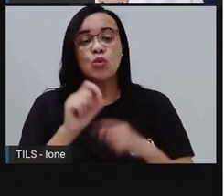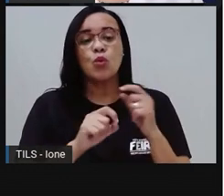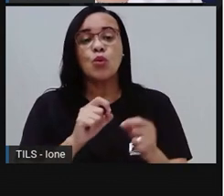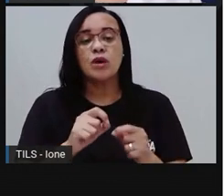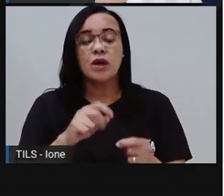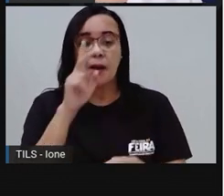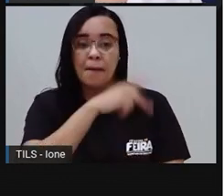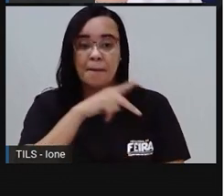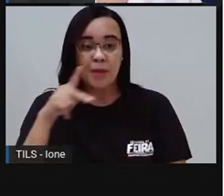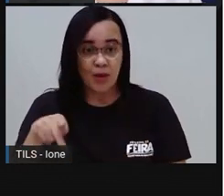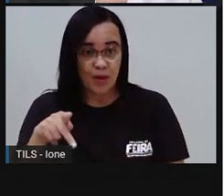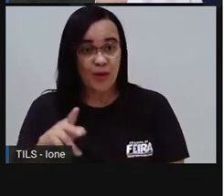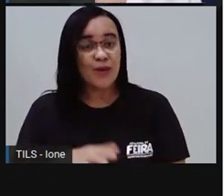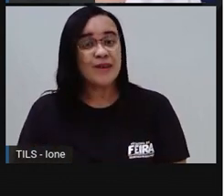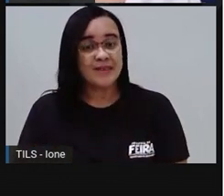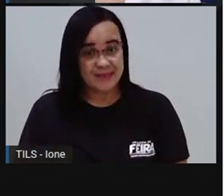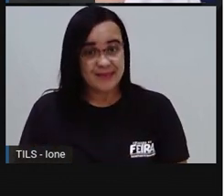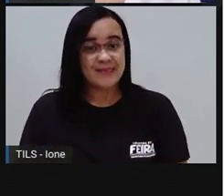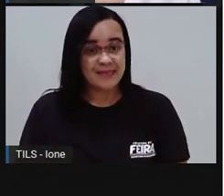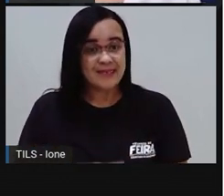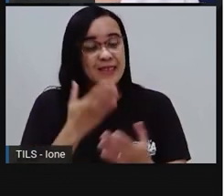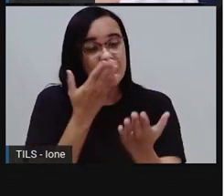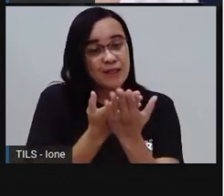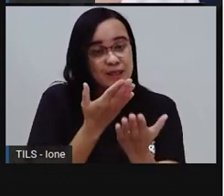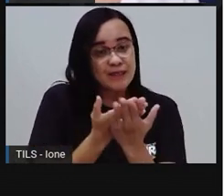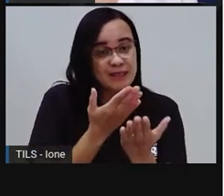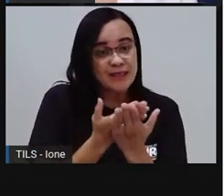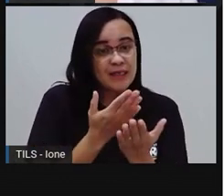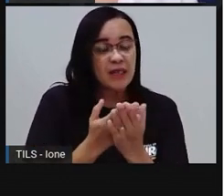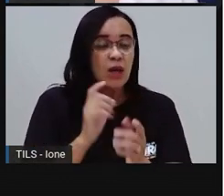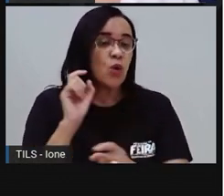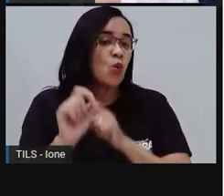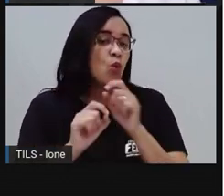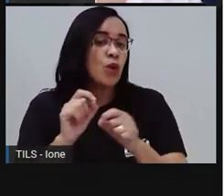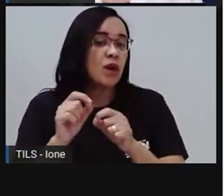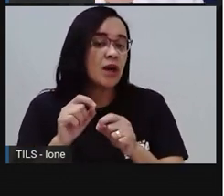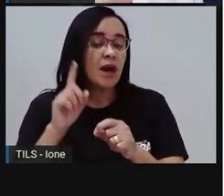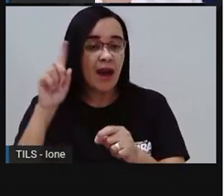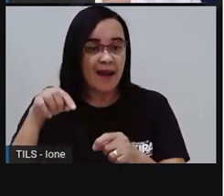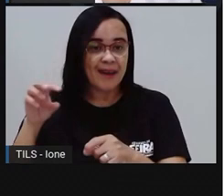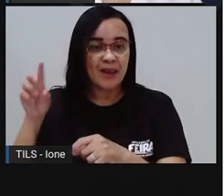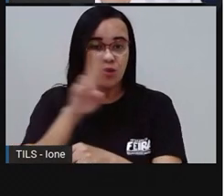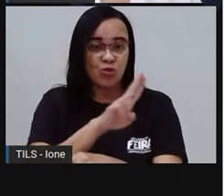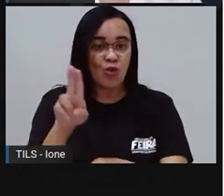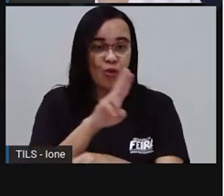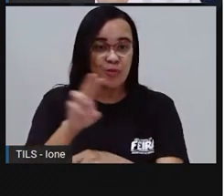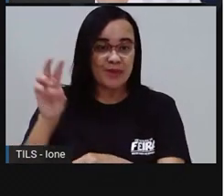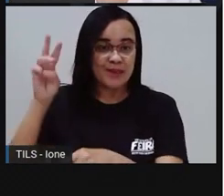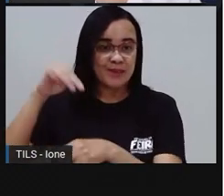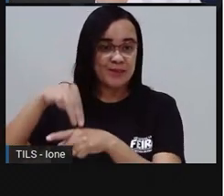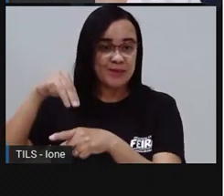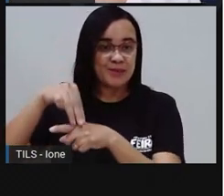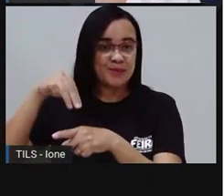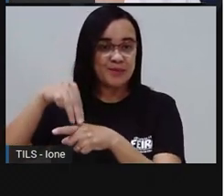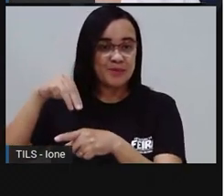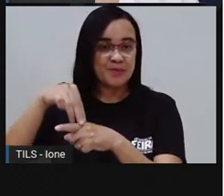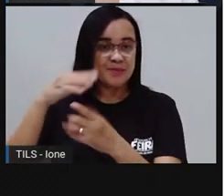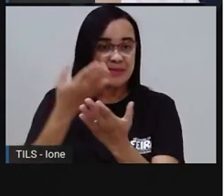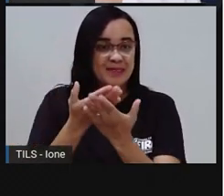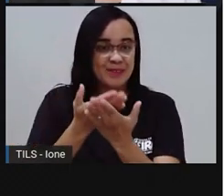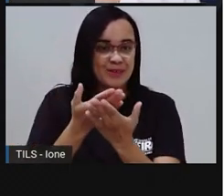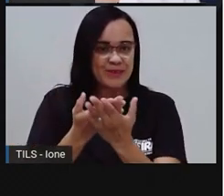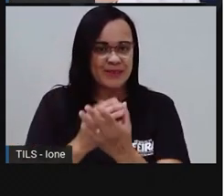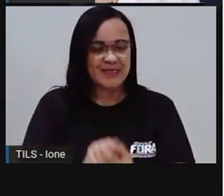E Estudo na escola municipal E aí você fala o nome Então ó A Pró vai fazer um exemplo Aqui agora Tá